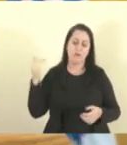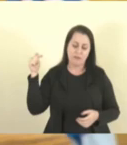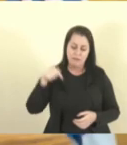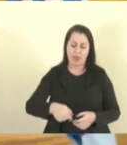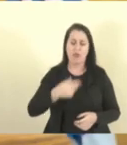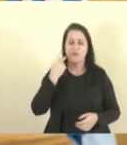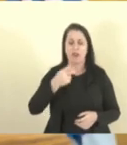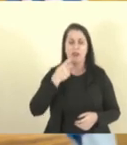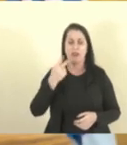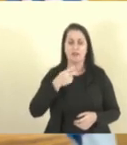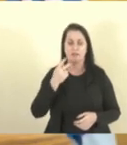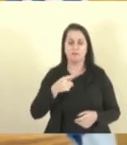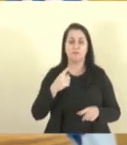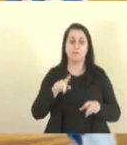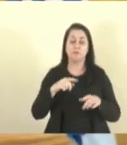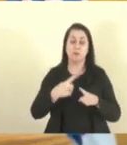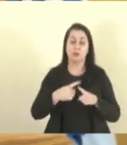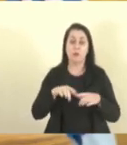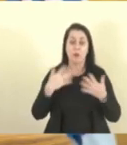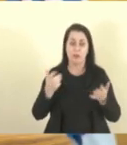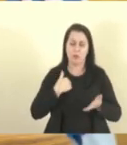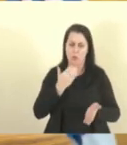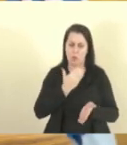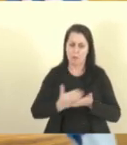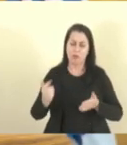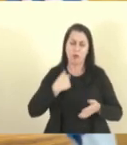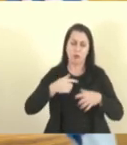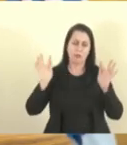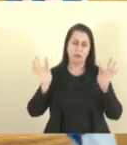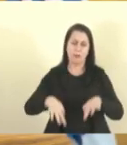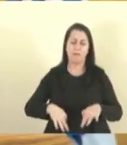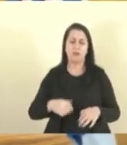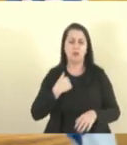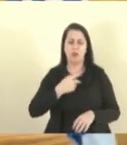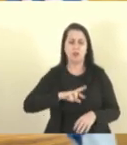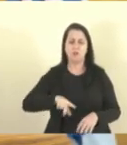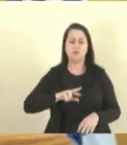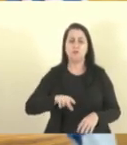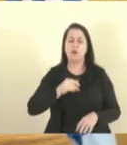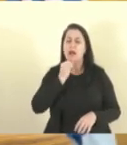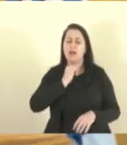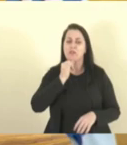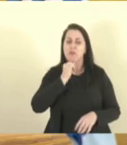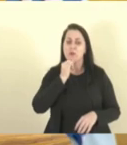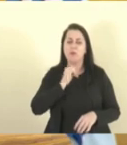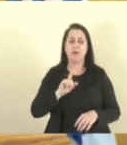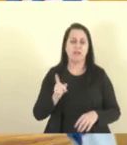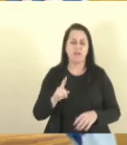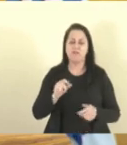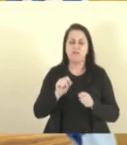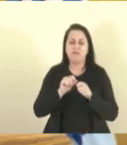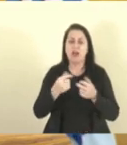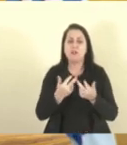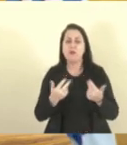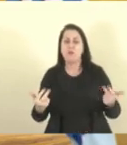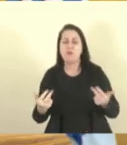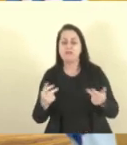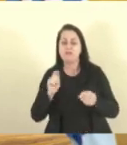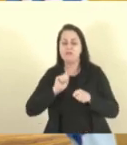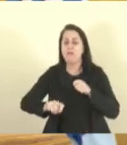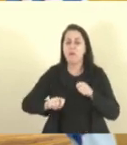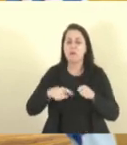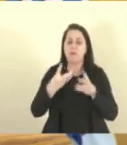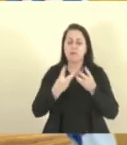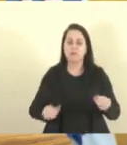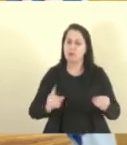porque quando eu inicio, eu termino, eu não sou fogo de palha, não, fogo de palha é aquele cara que começa e botou fogo, não,